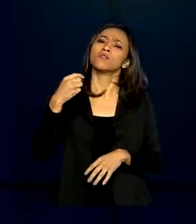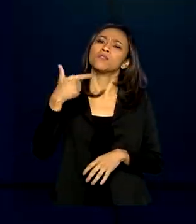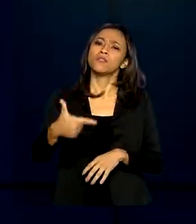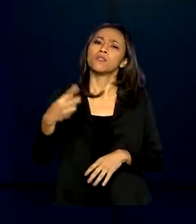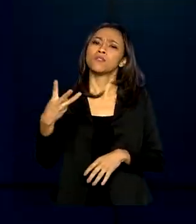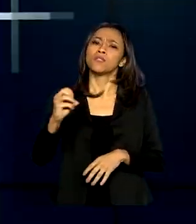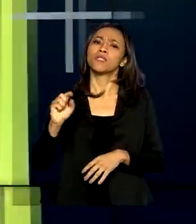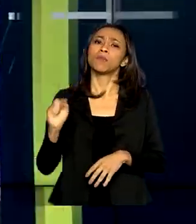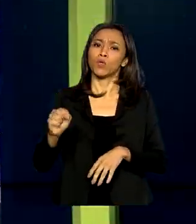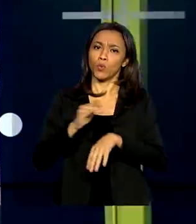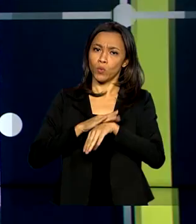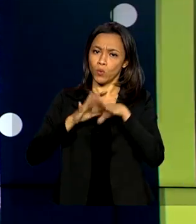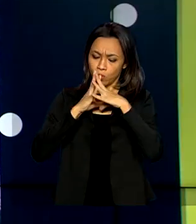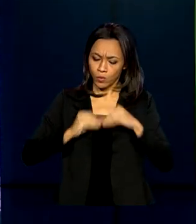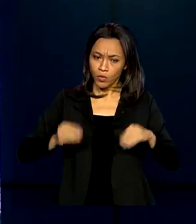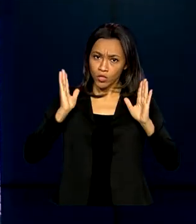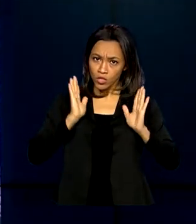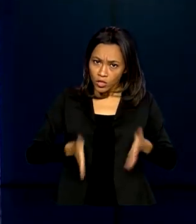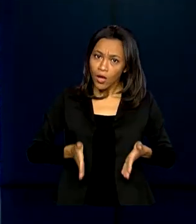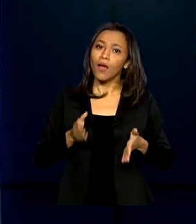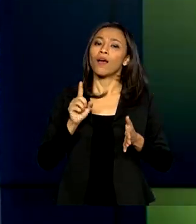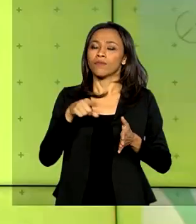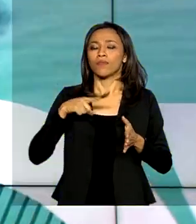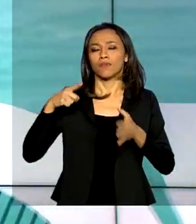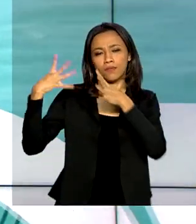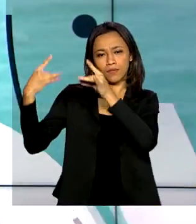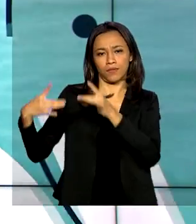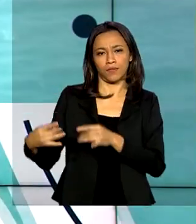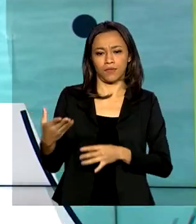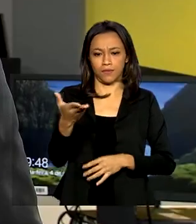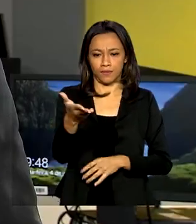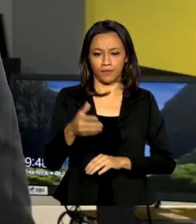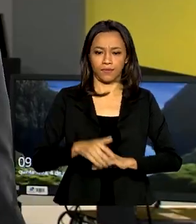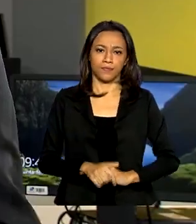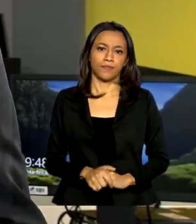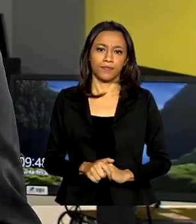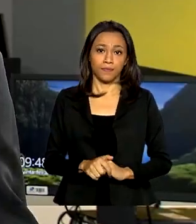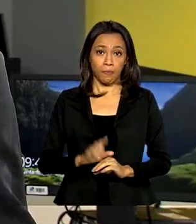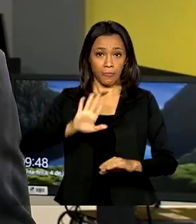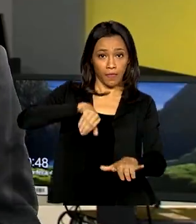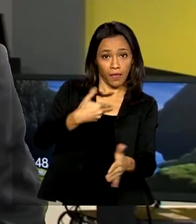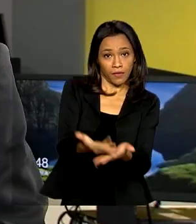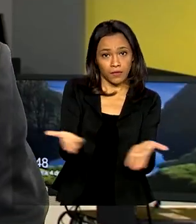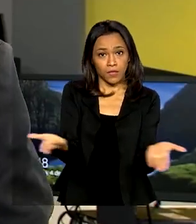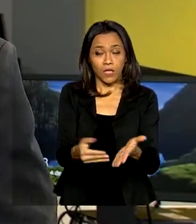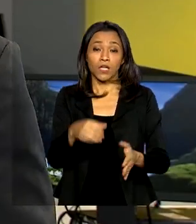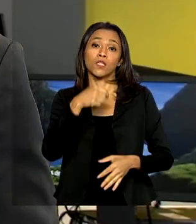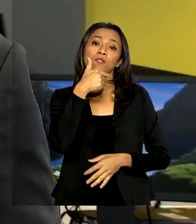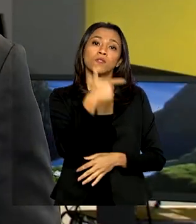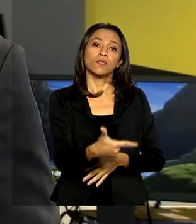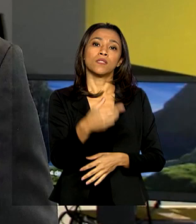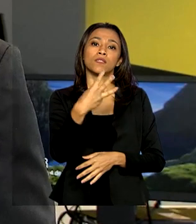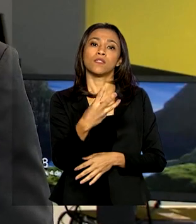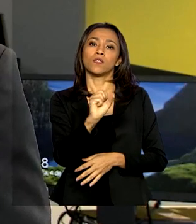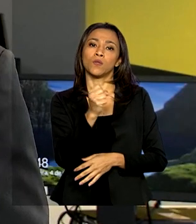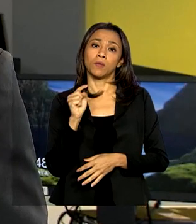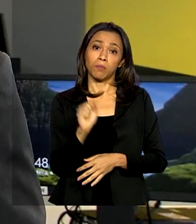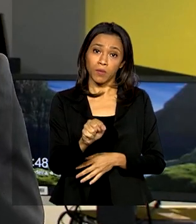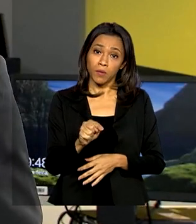curadas da doença no Brasil. Maurício de Almeida tem os detalhes. Até o momento, 238